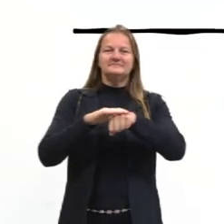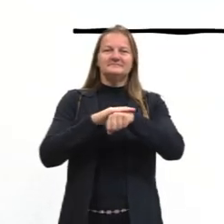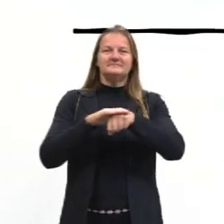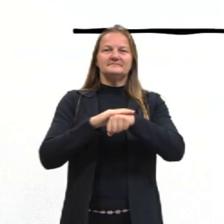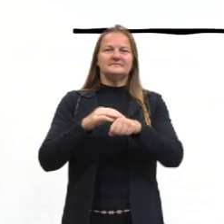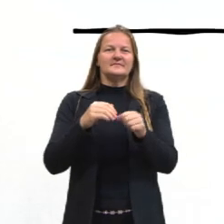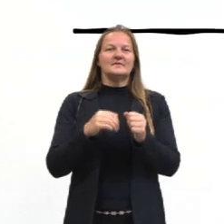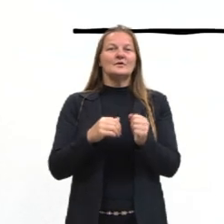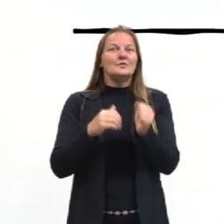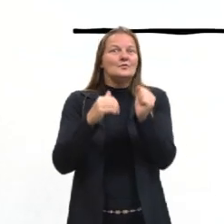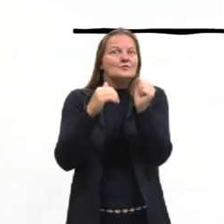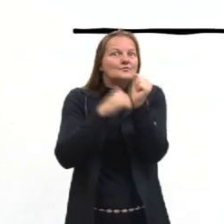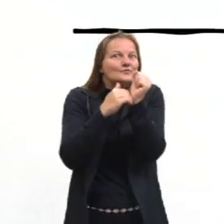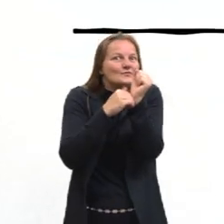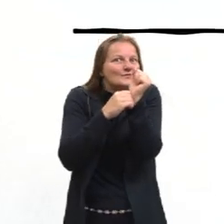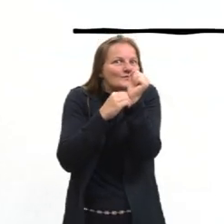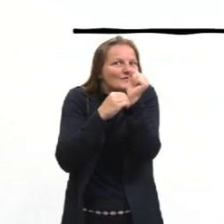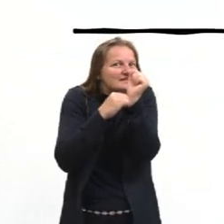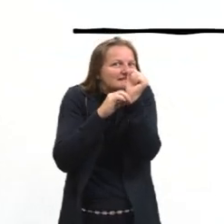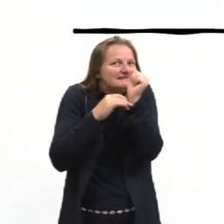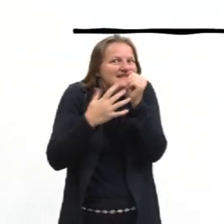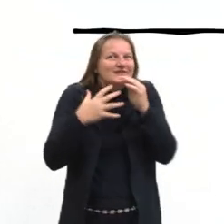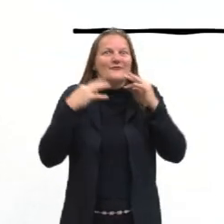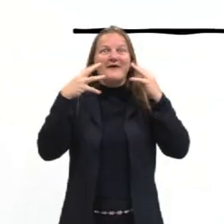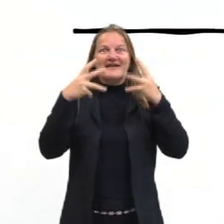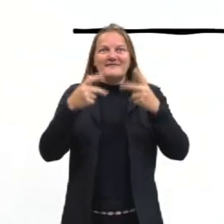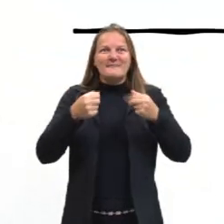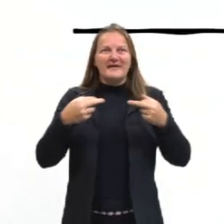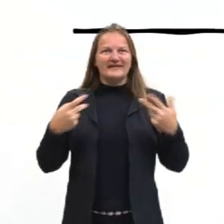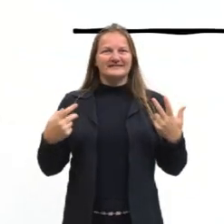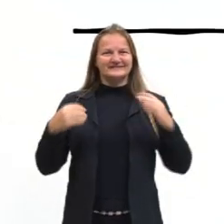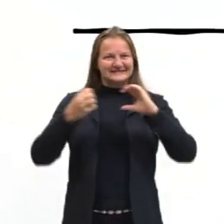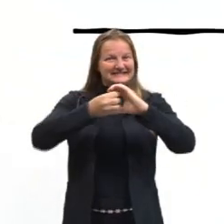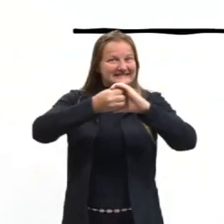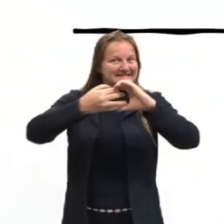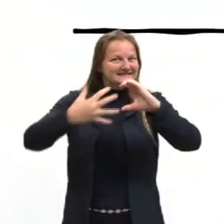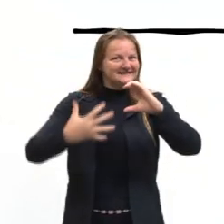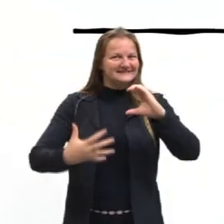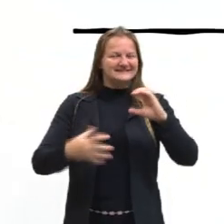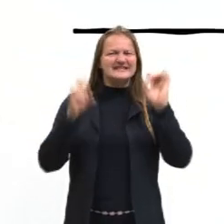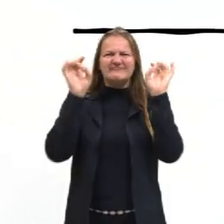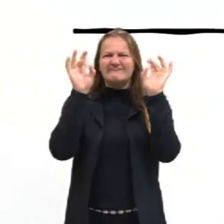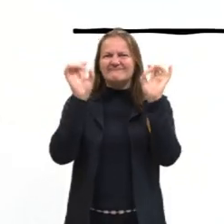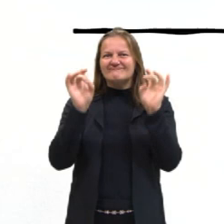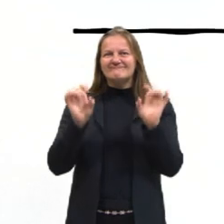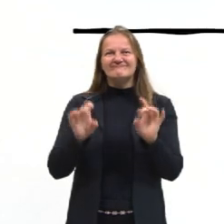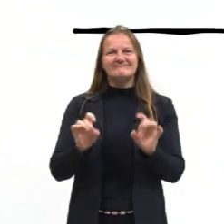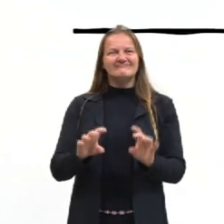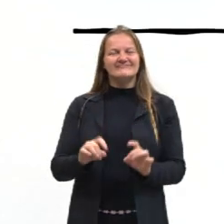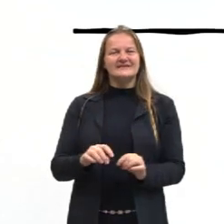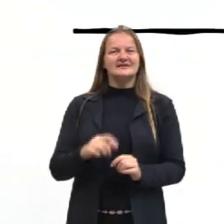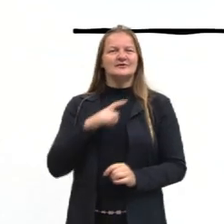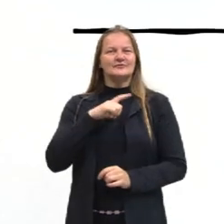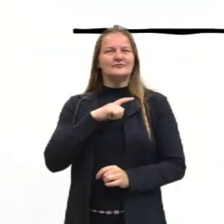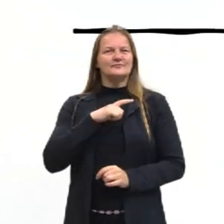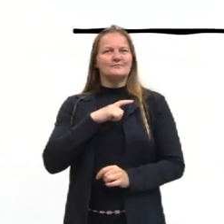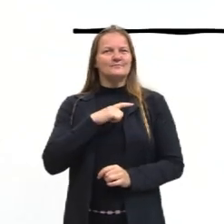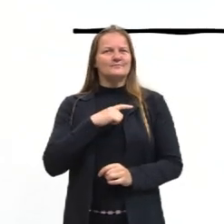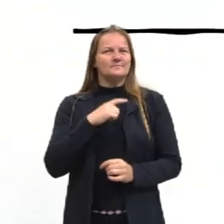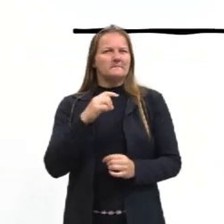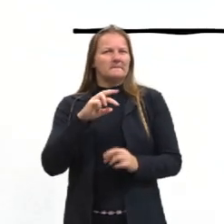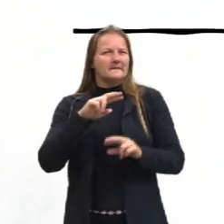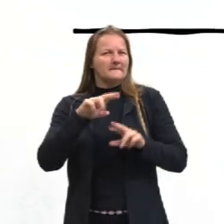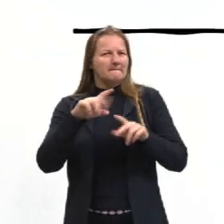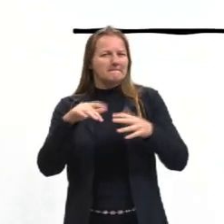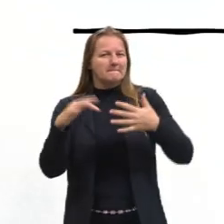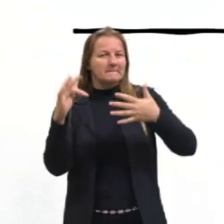segredo dos animais, algumas características específicas dos filos do